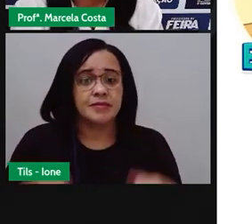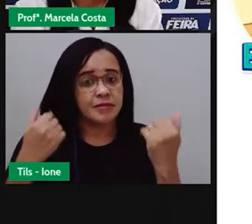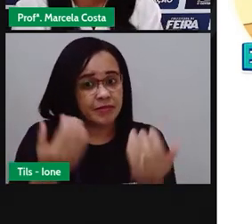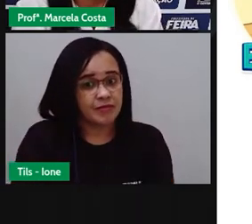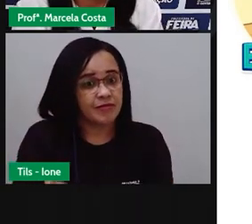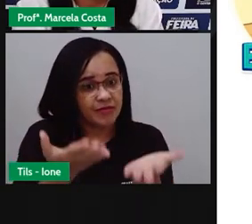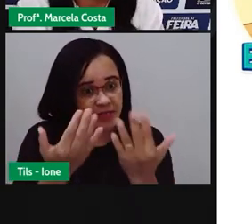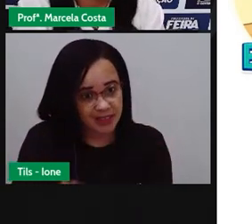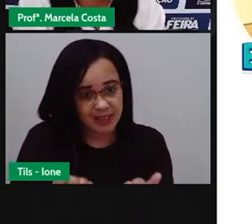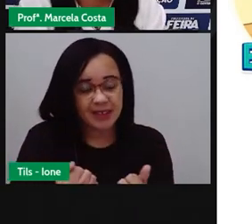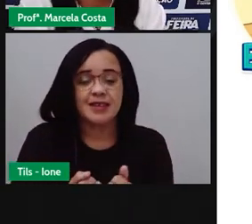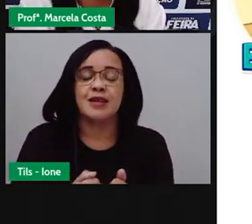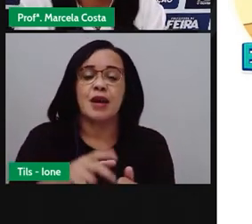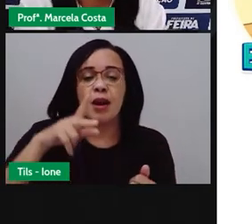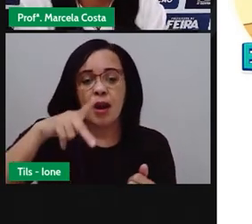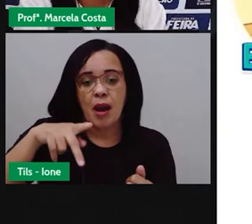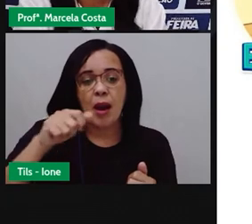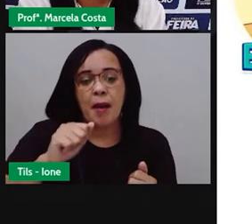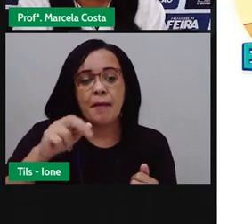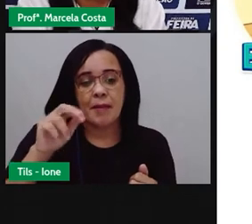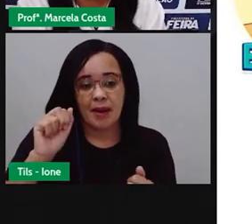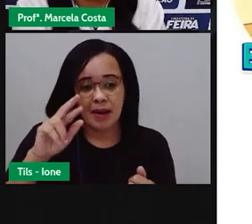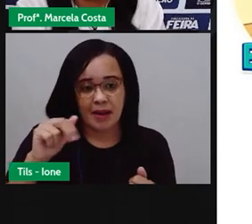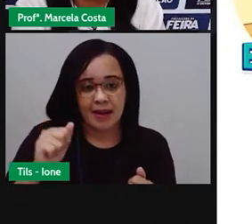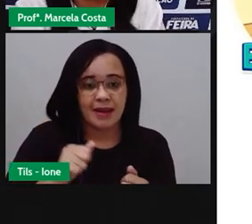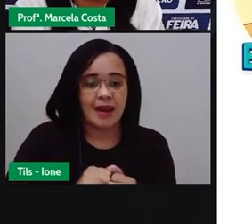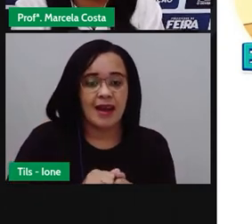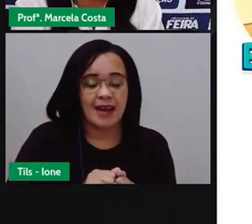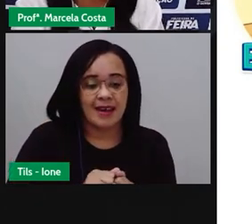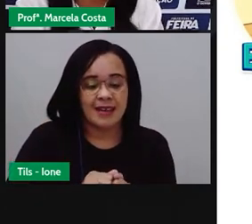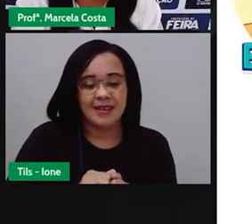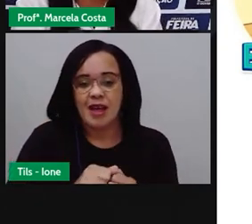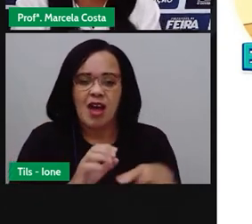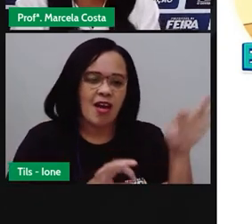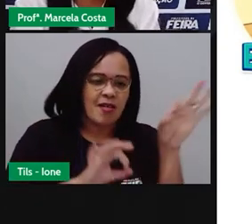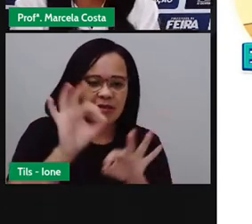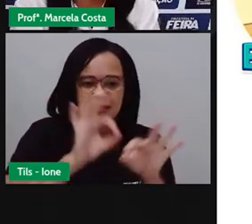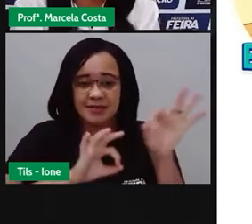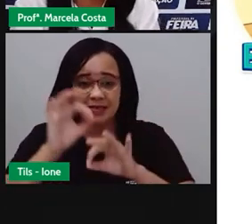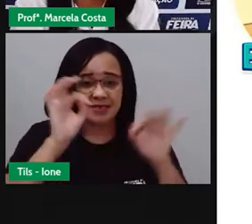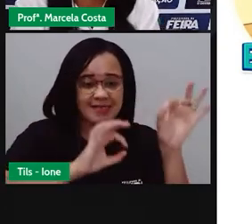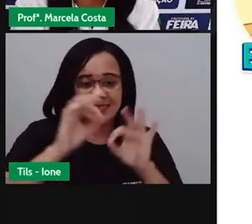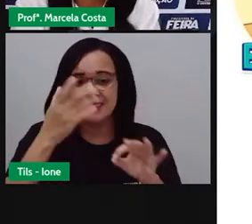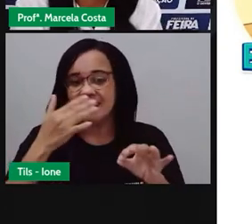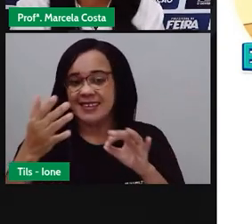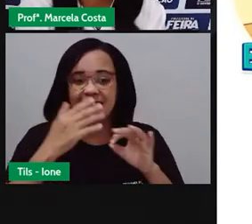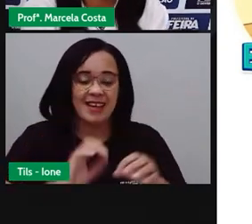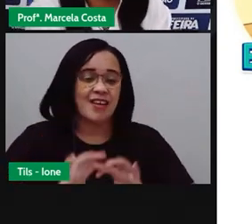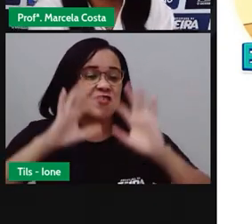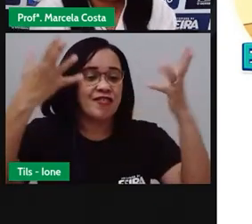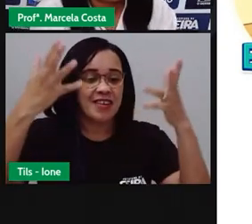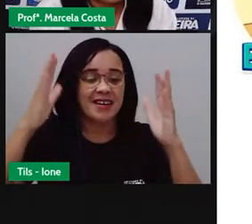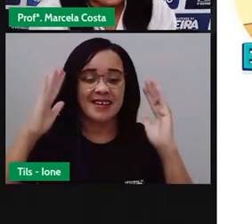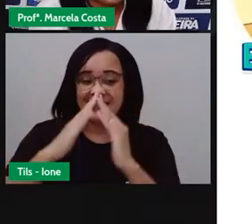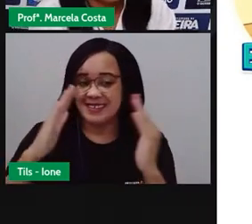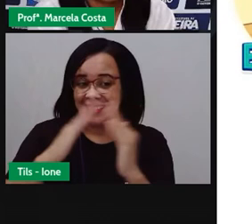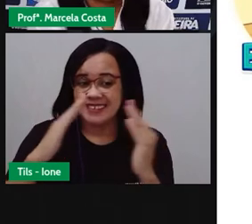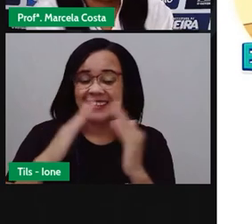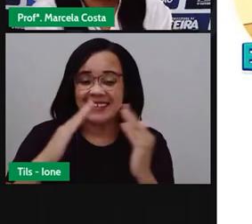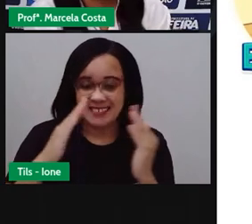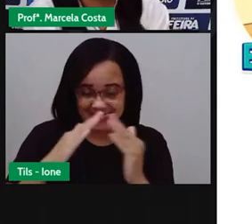Venha para o Arraiar em Casa. Olha a